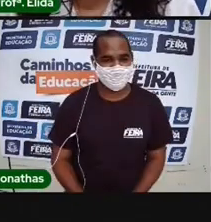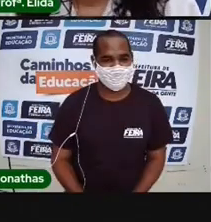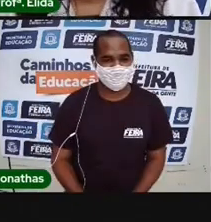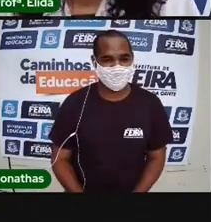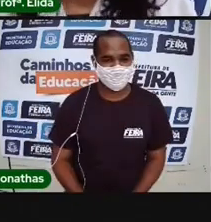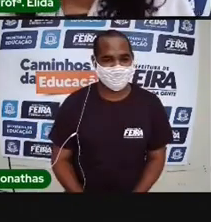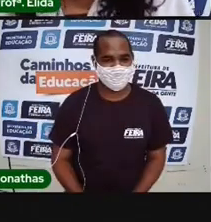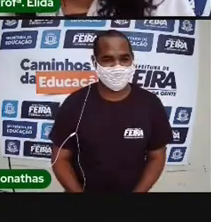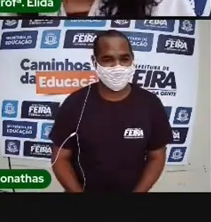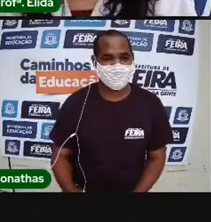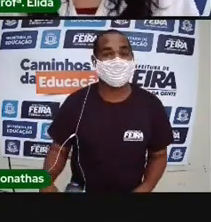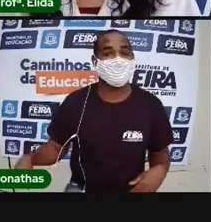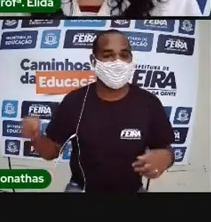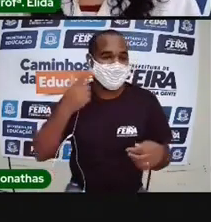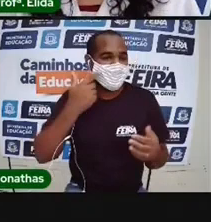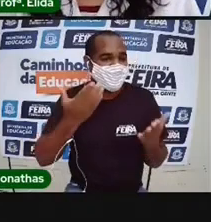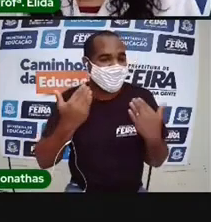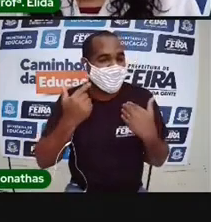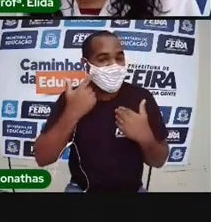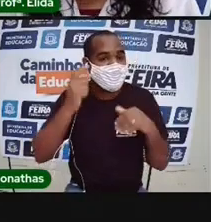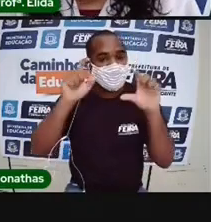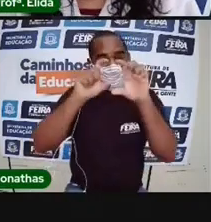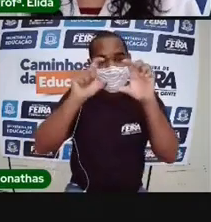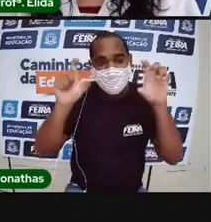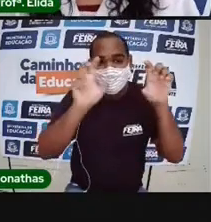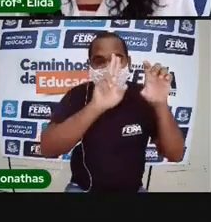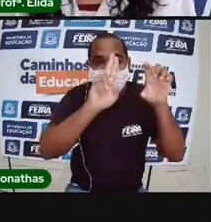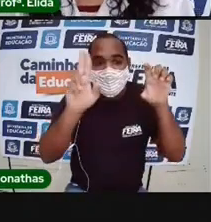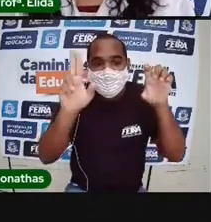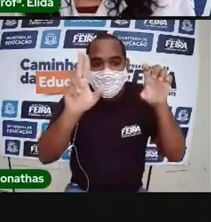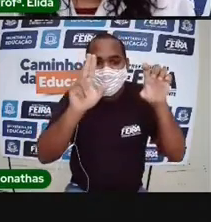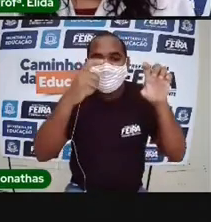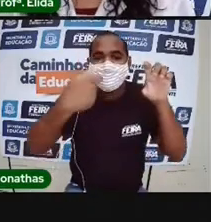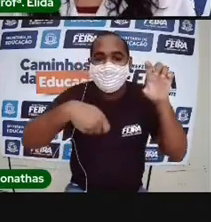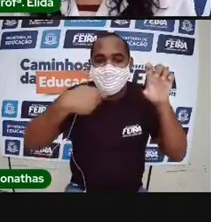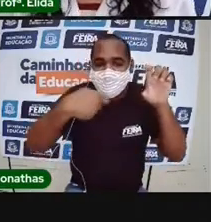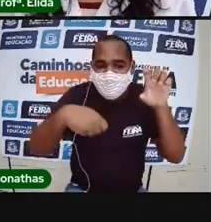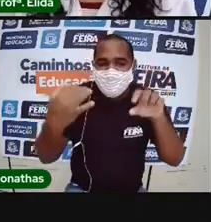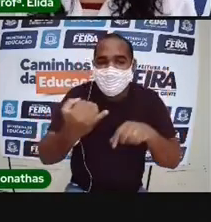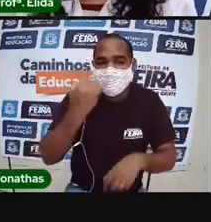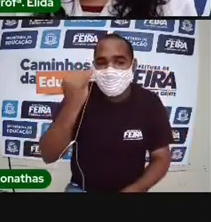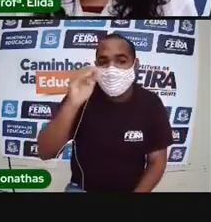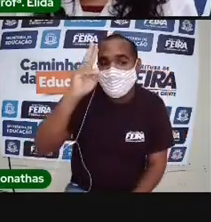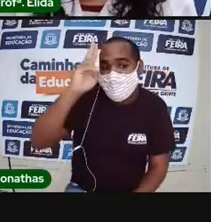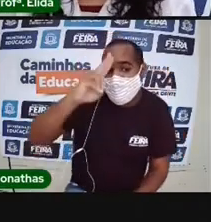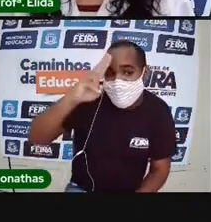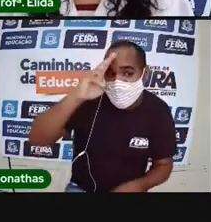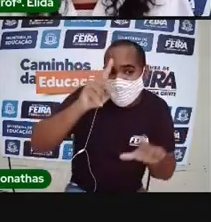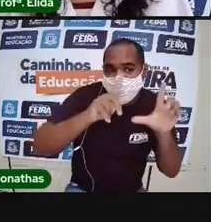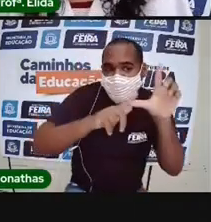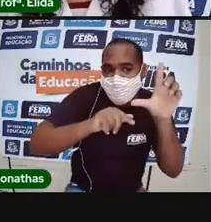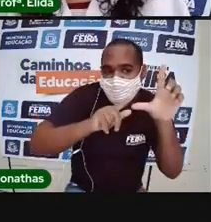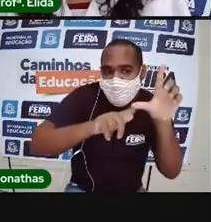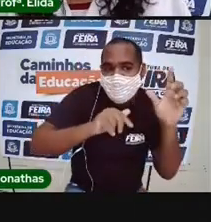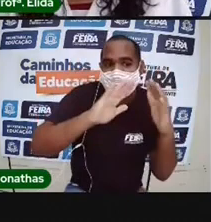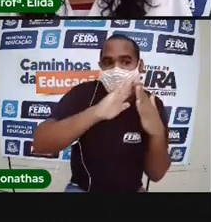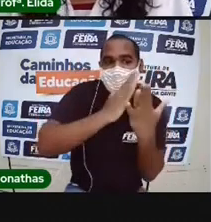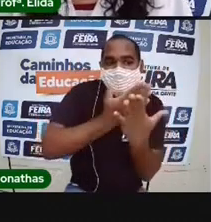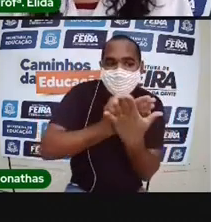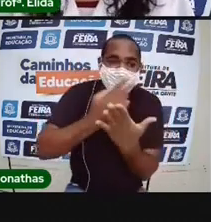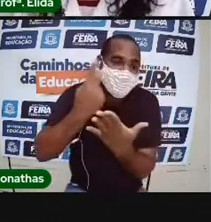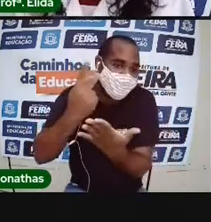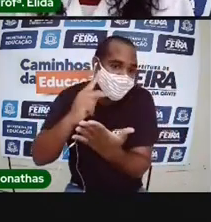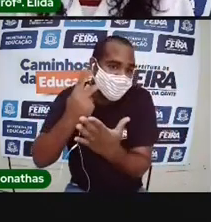Vamos lá. E agora você vai preencher o cabeçalho. Lembrando que o nome da sua escola, o seu